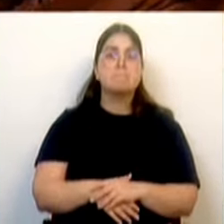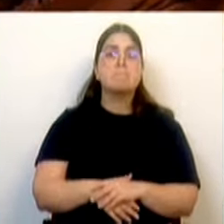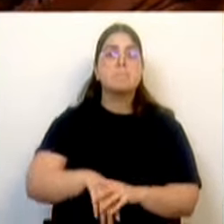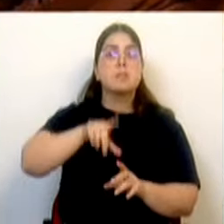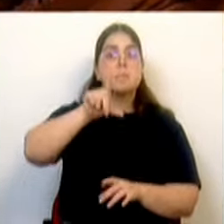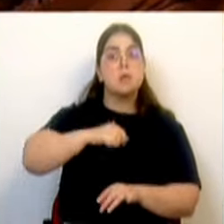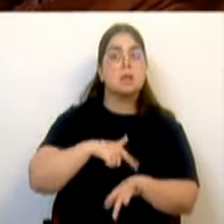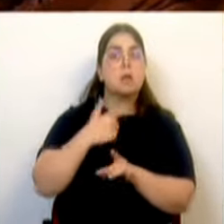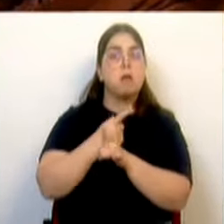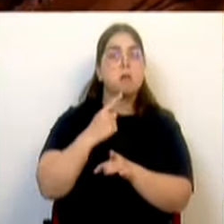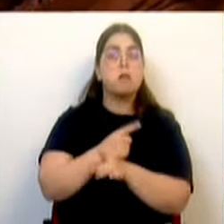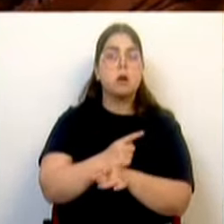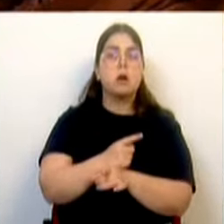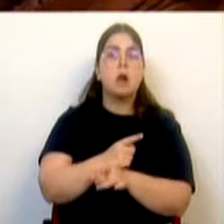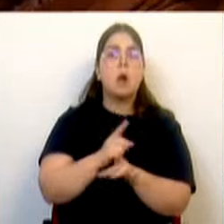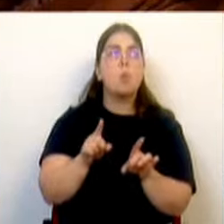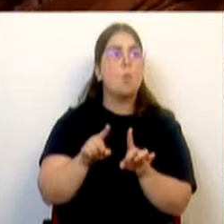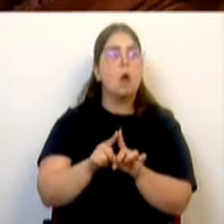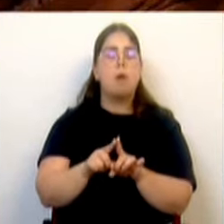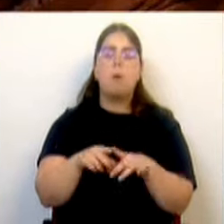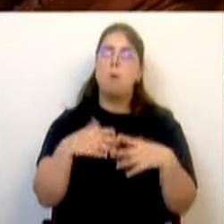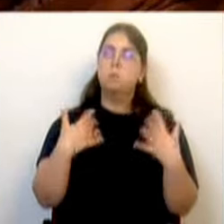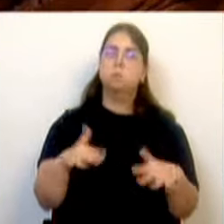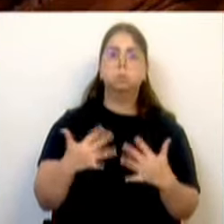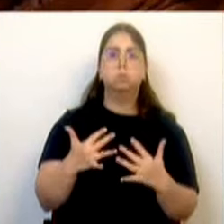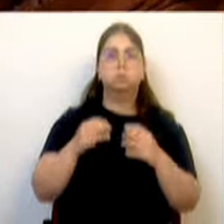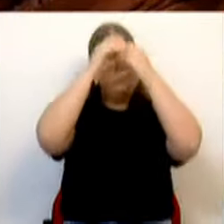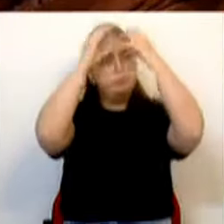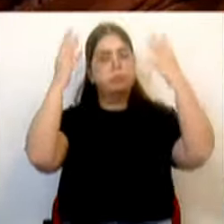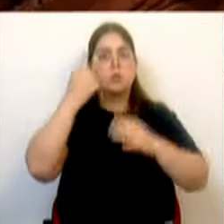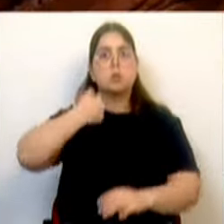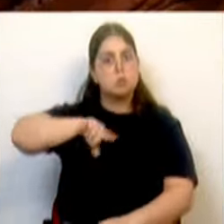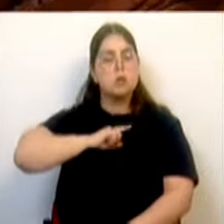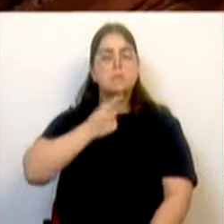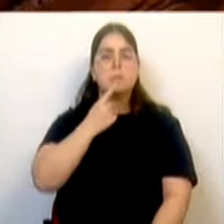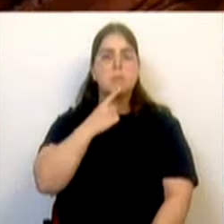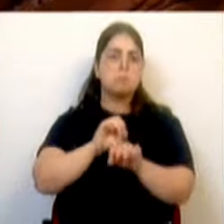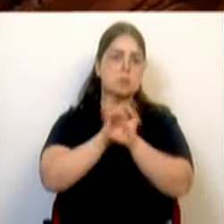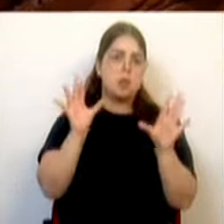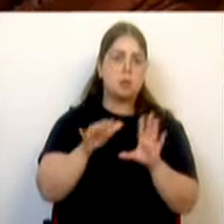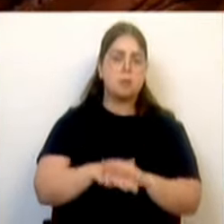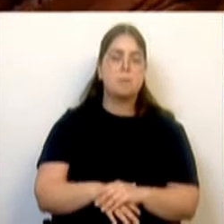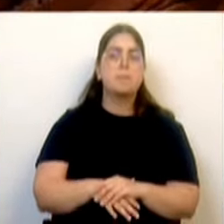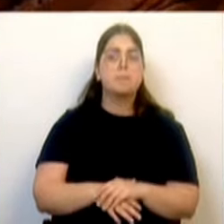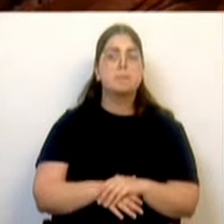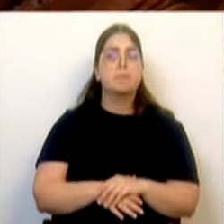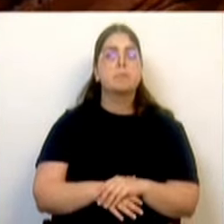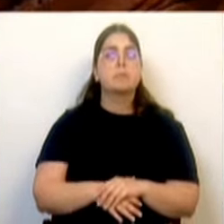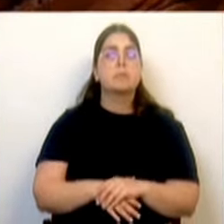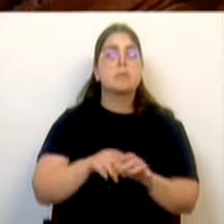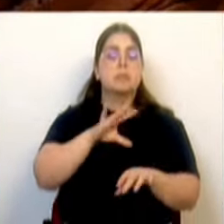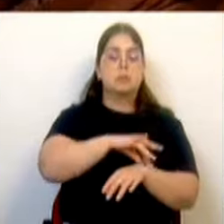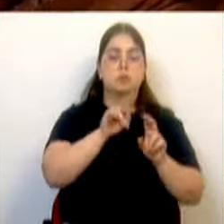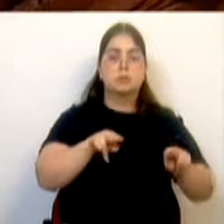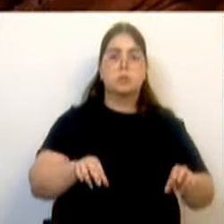mesmo tempo uma espécie de momento-chave para todos nós. A necessidade de construção do novo hospital no oeste tinha